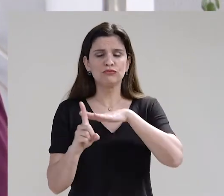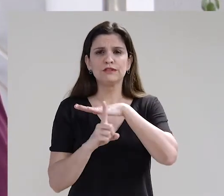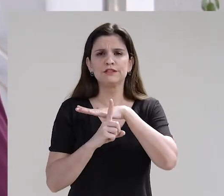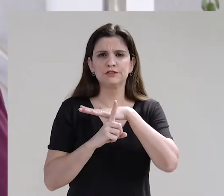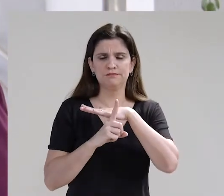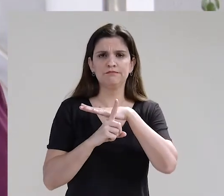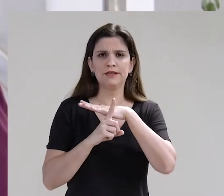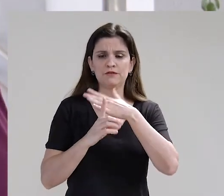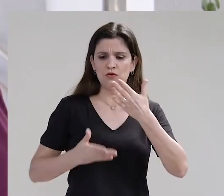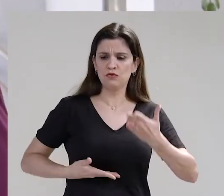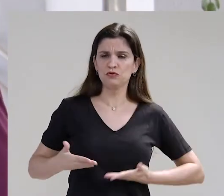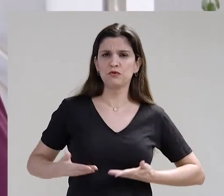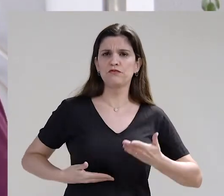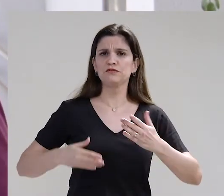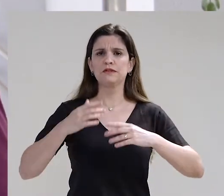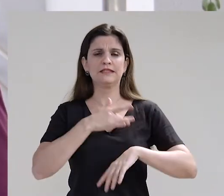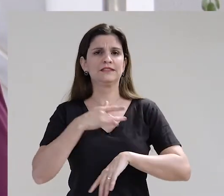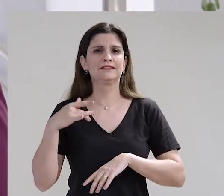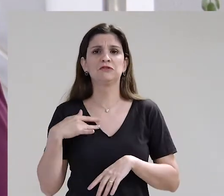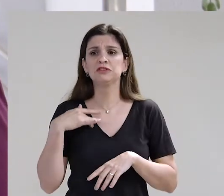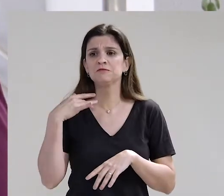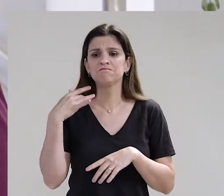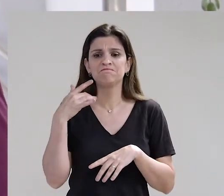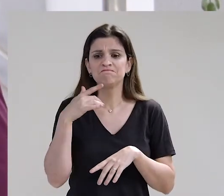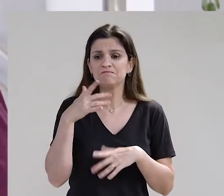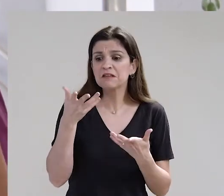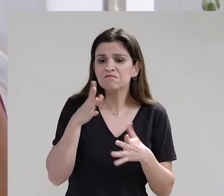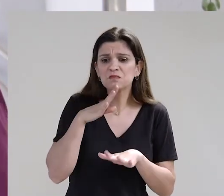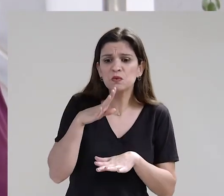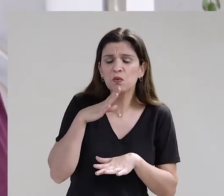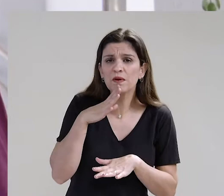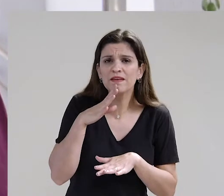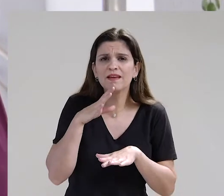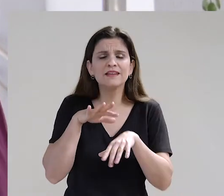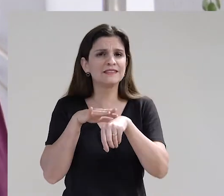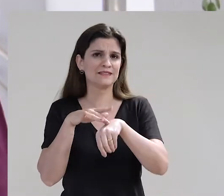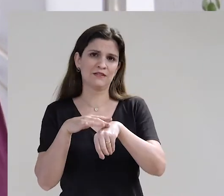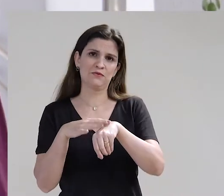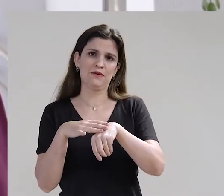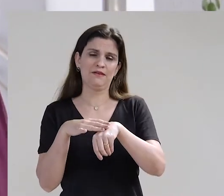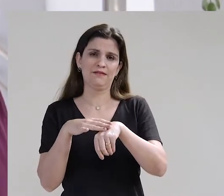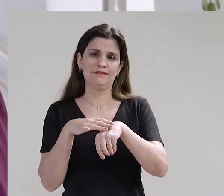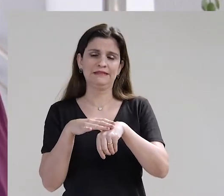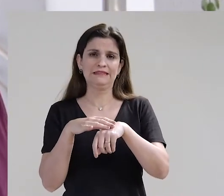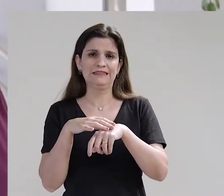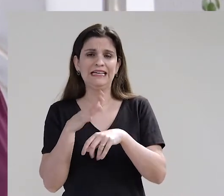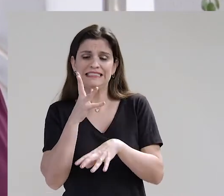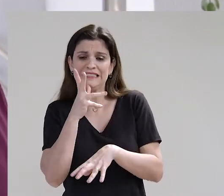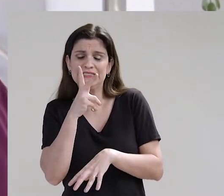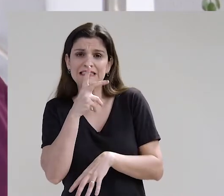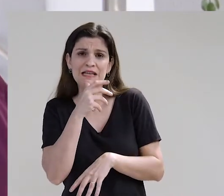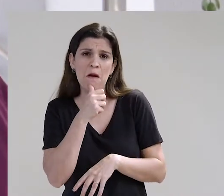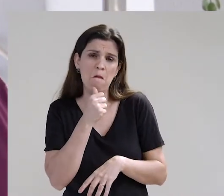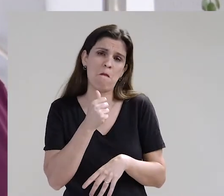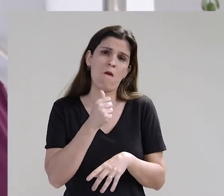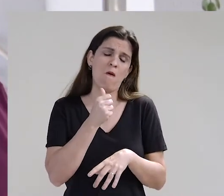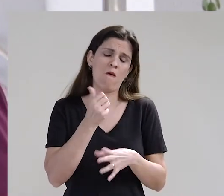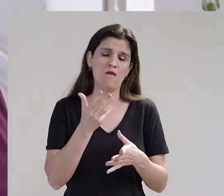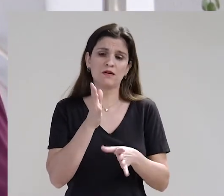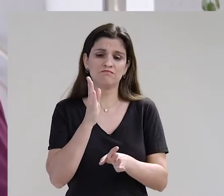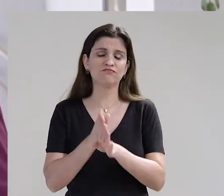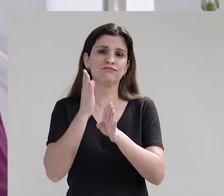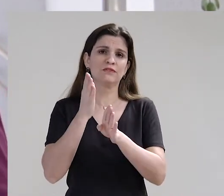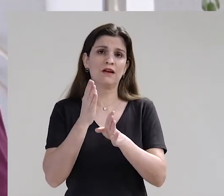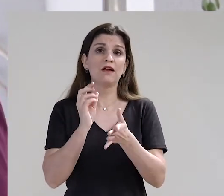plantão com as crianças que acaba você perdendo muito tempo para fazer uma triagem por